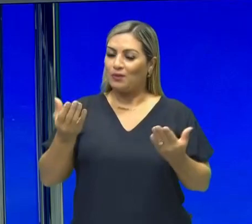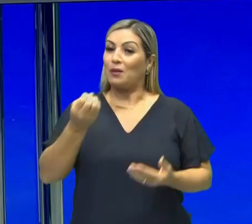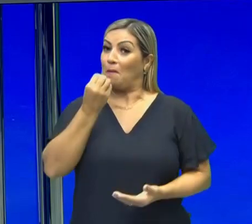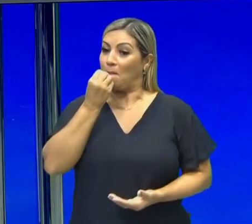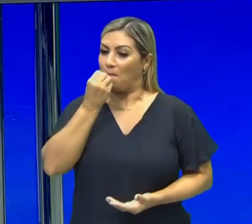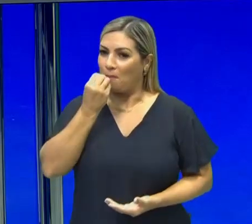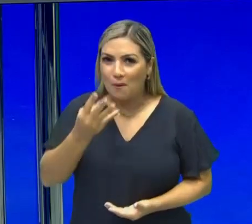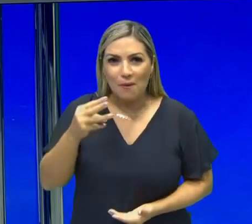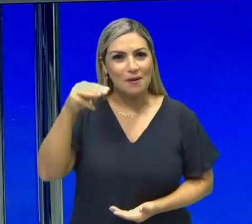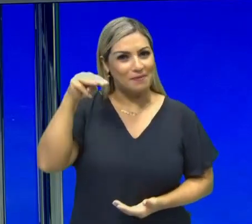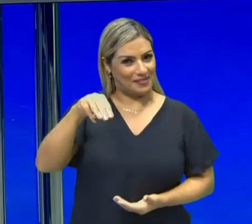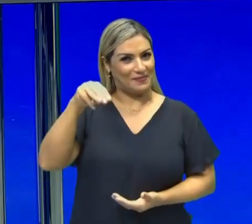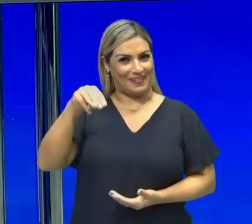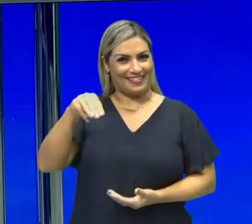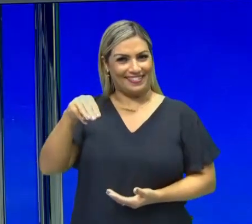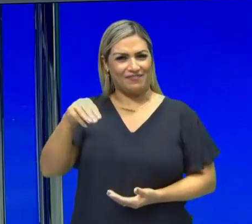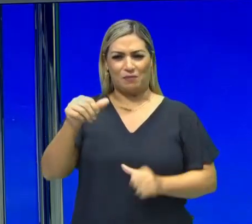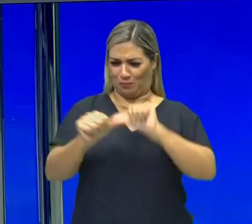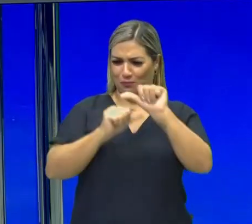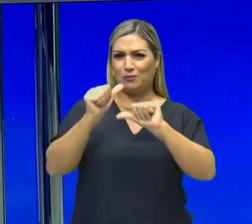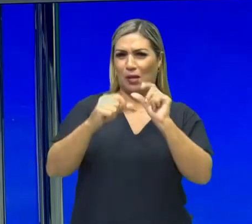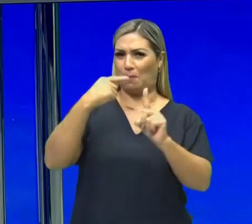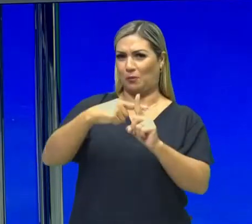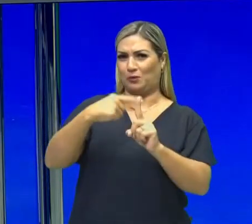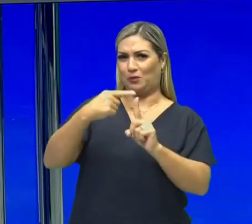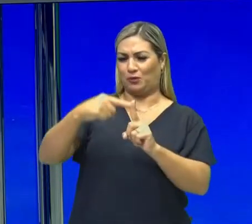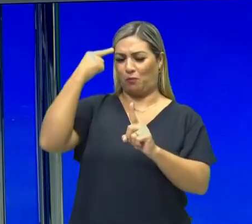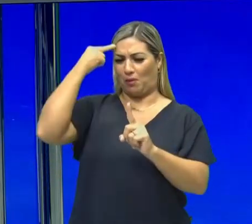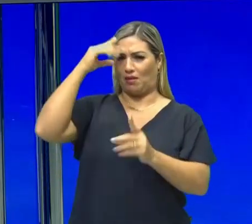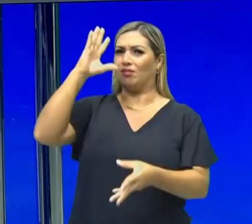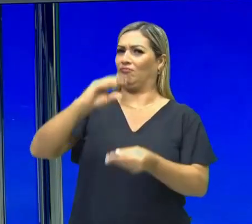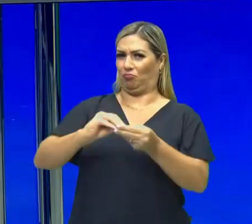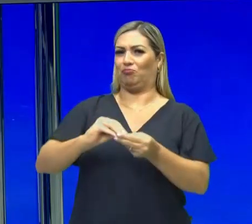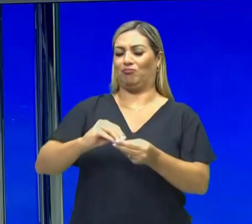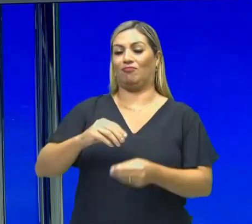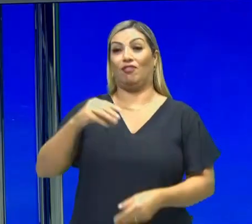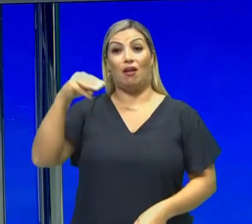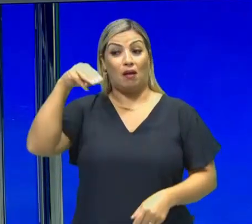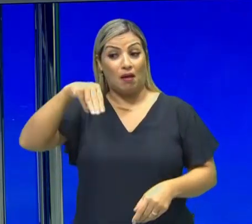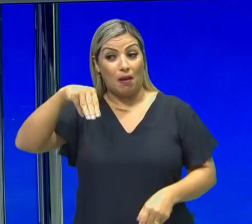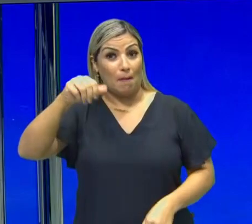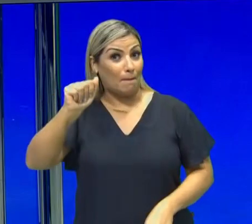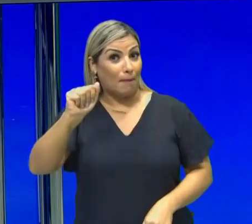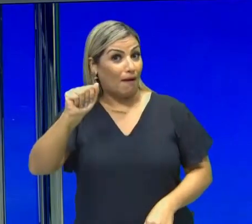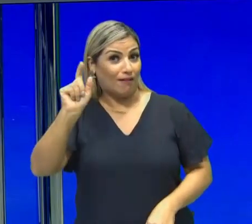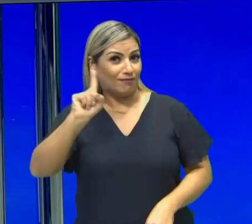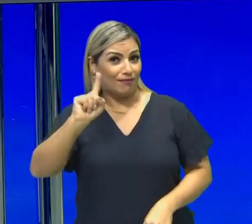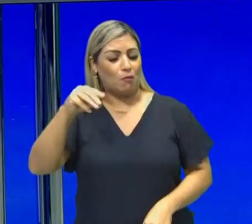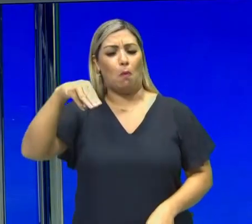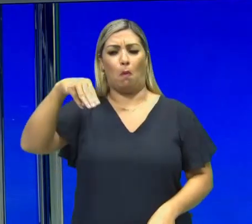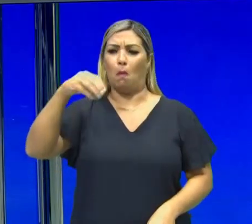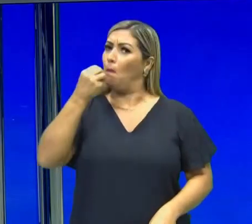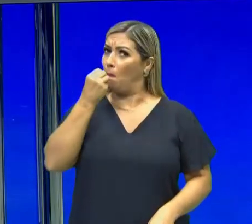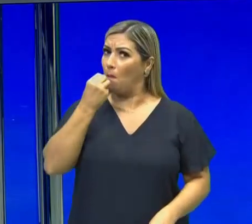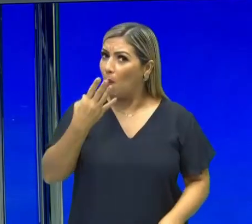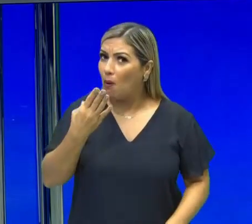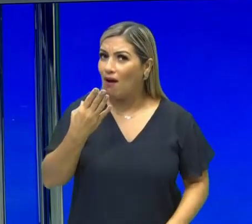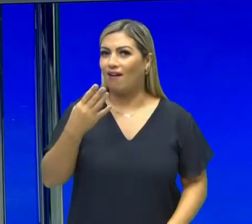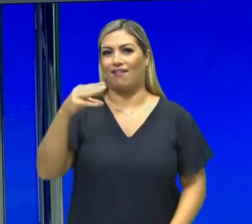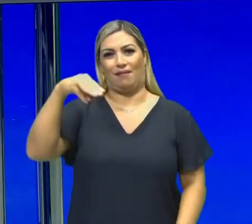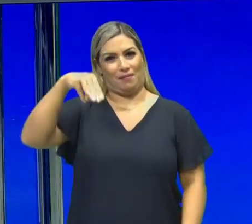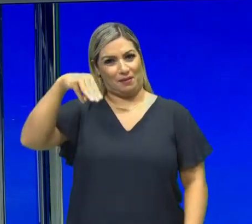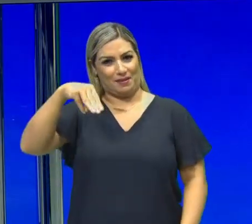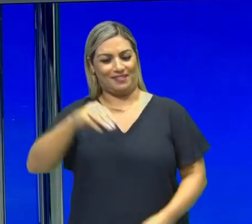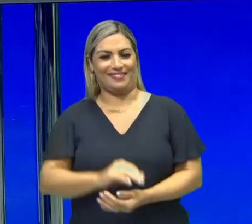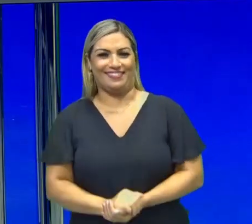temática, tá bom? Vamos mudar esse termo da matemática, porque começa com má, não é má, é boa temática, tá bom? E esse